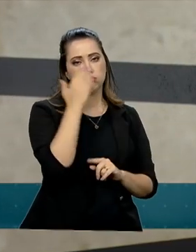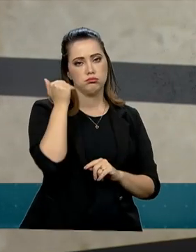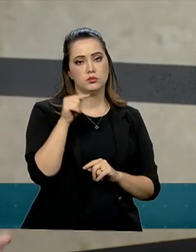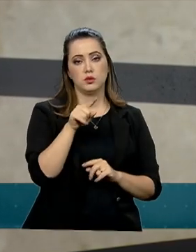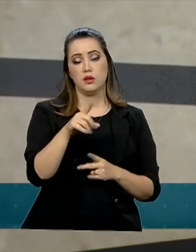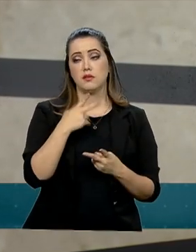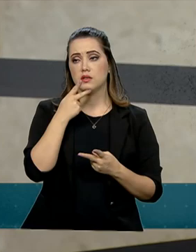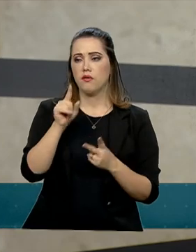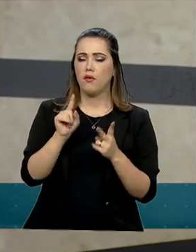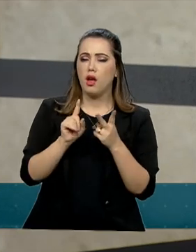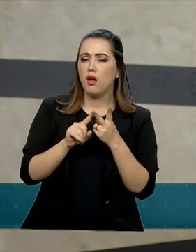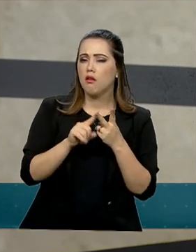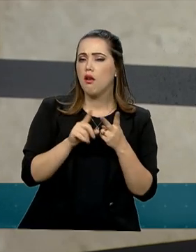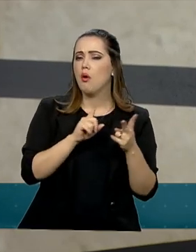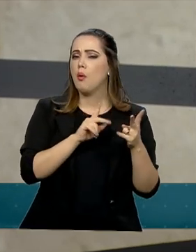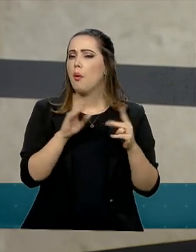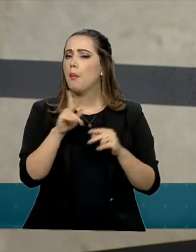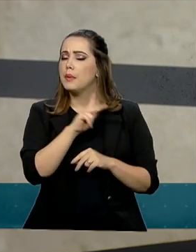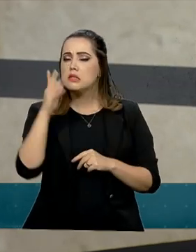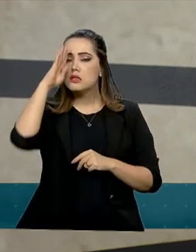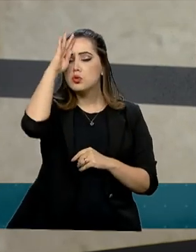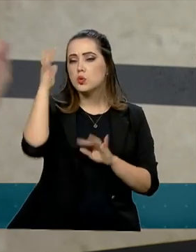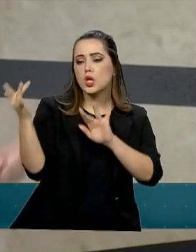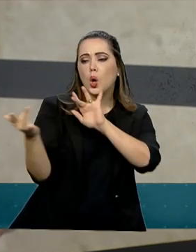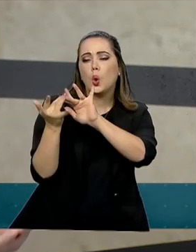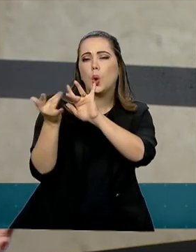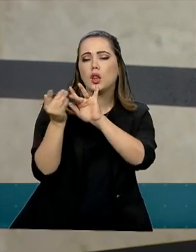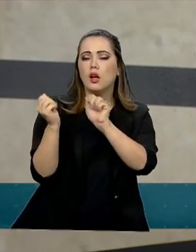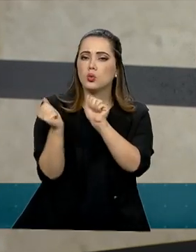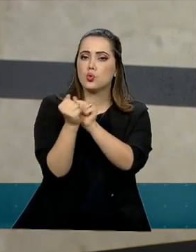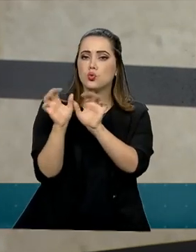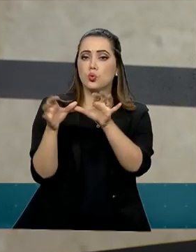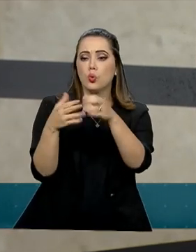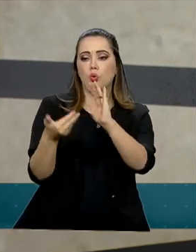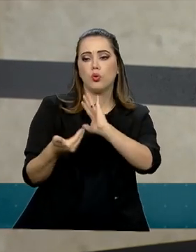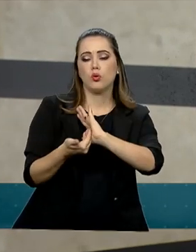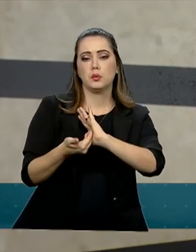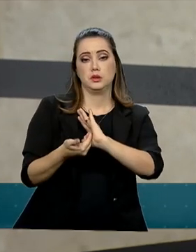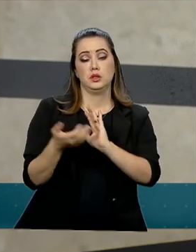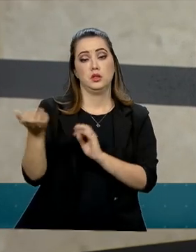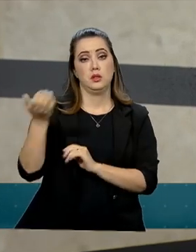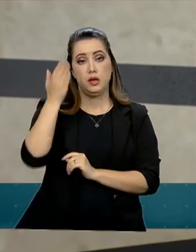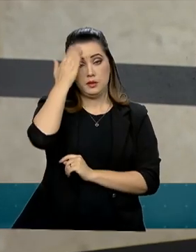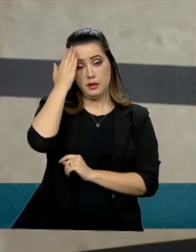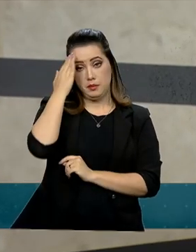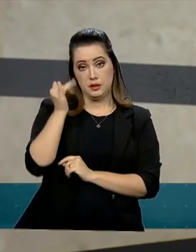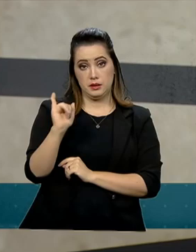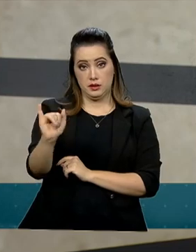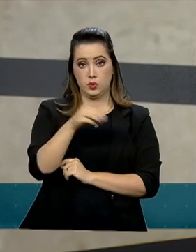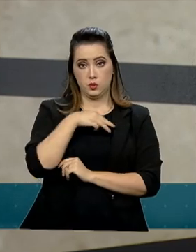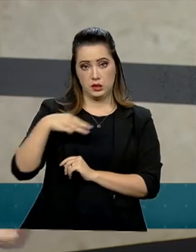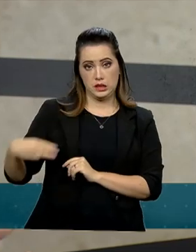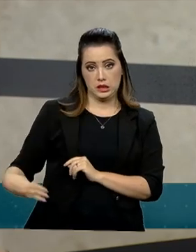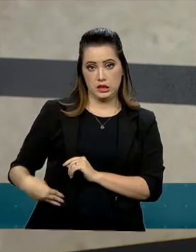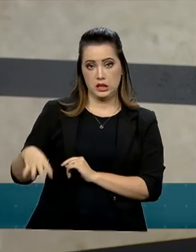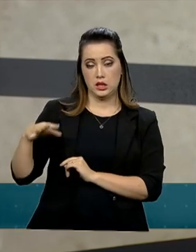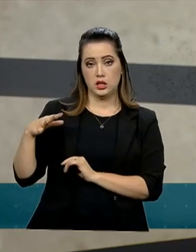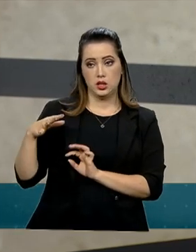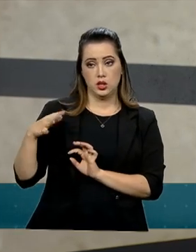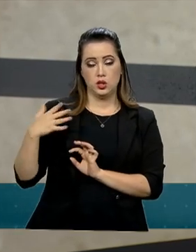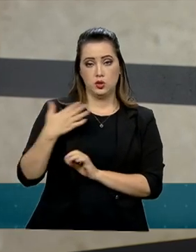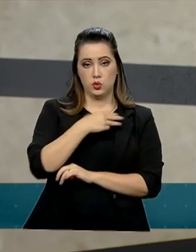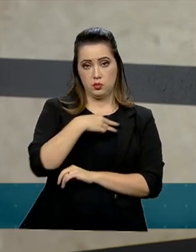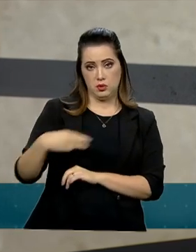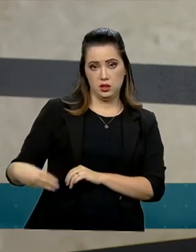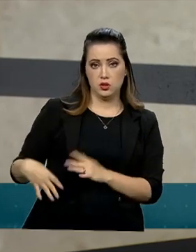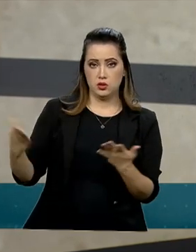tem mantido contato com os líderes na Câmara e até com os ministros licenciados, eu queria confirmar se os ministros licenciados também têm feito contato com o